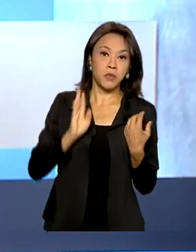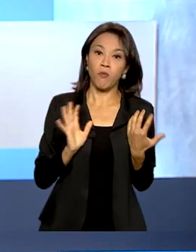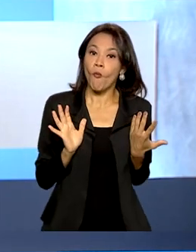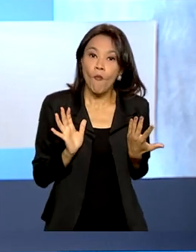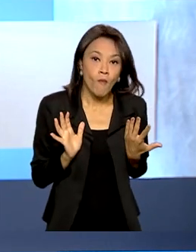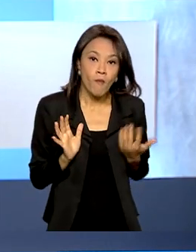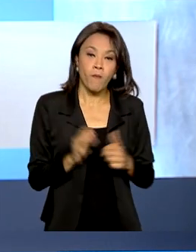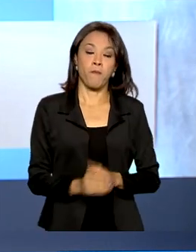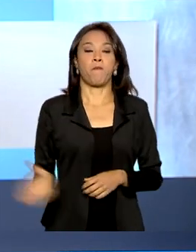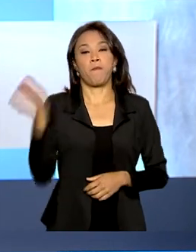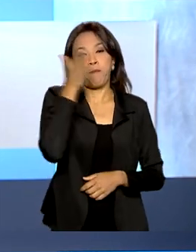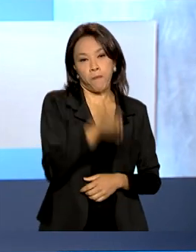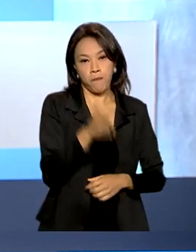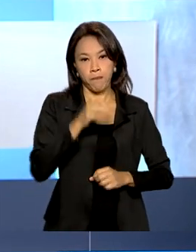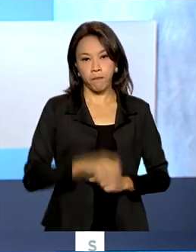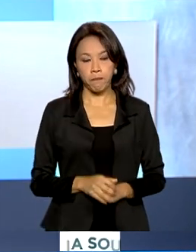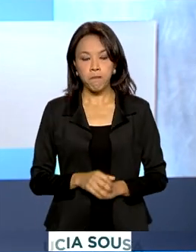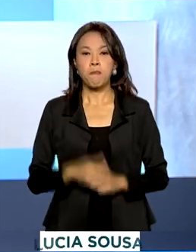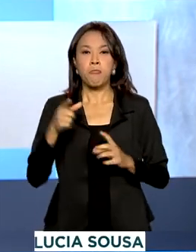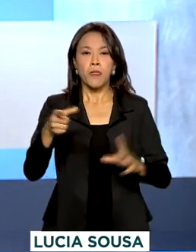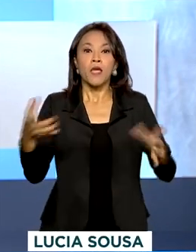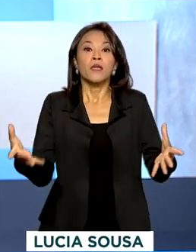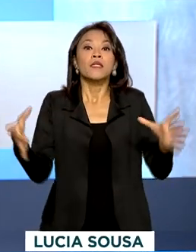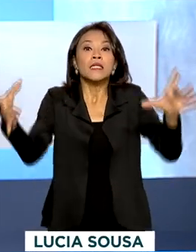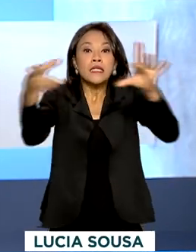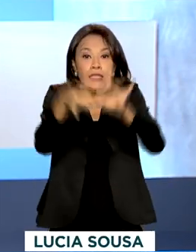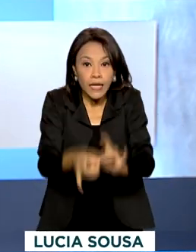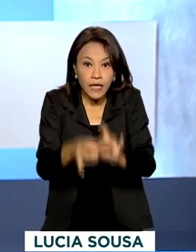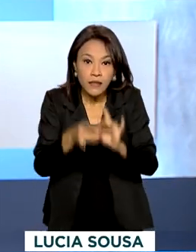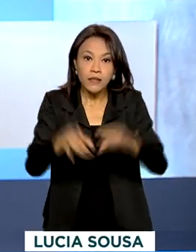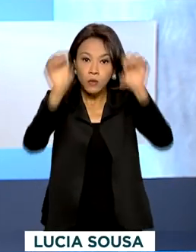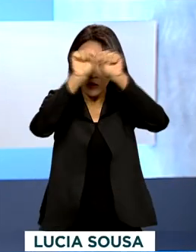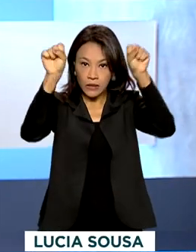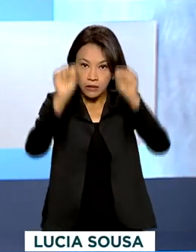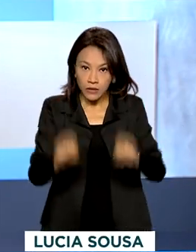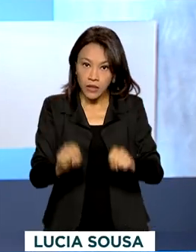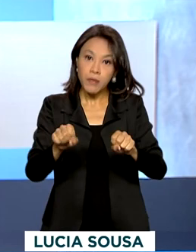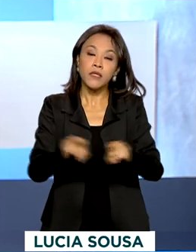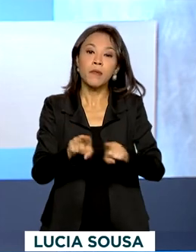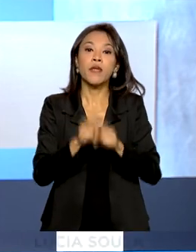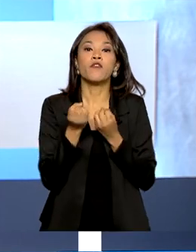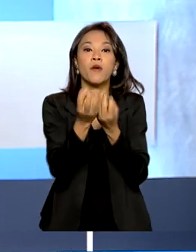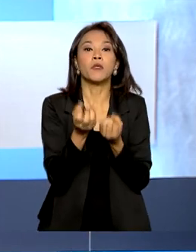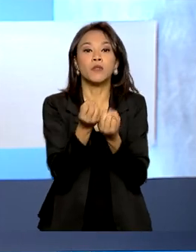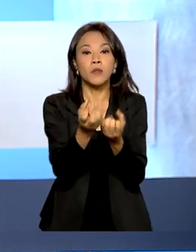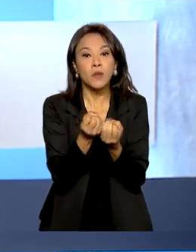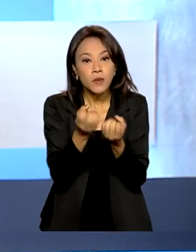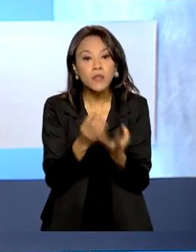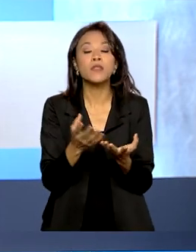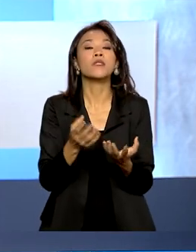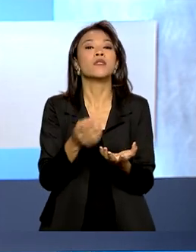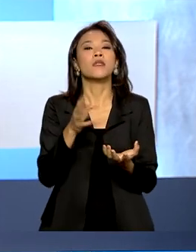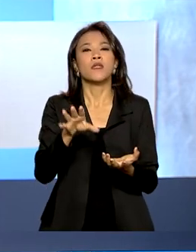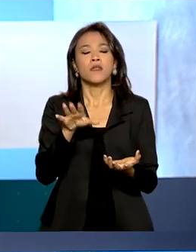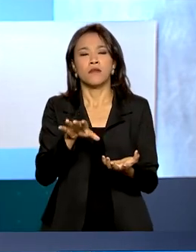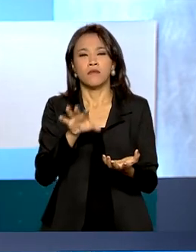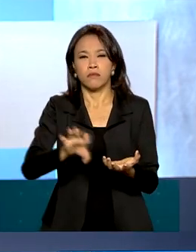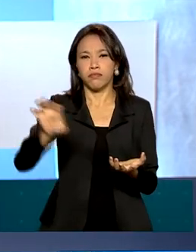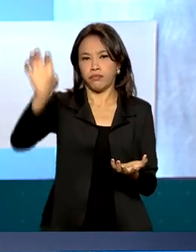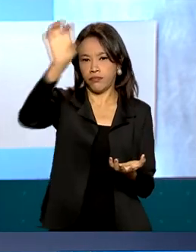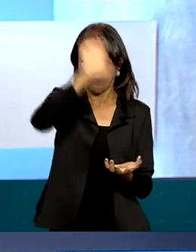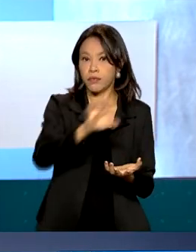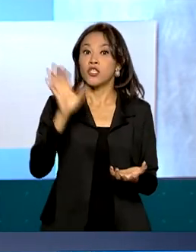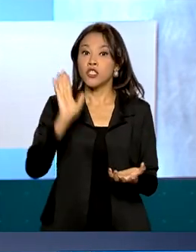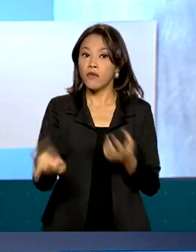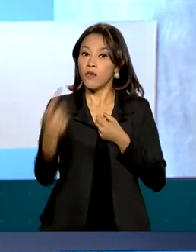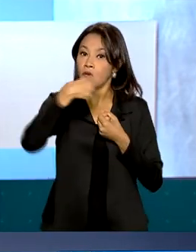A integração entre sistemas locais e a rede nacional de dados do SUS foi restabelecida na última sexta-feira de acordo com